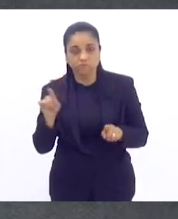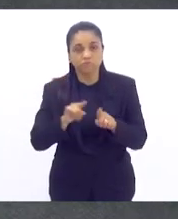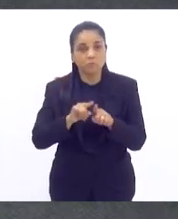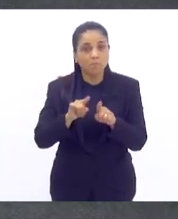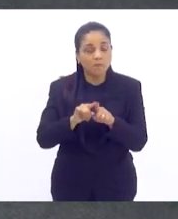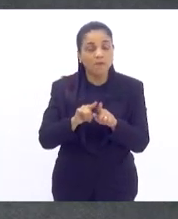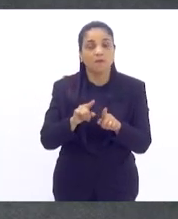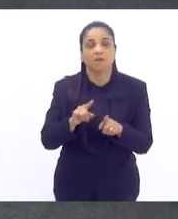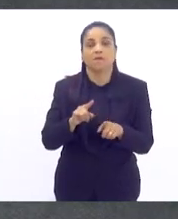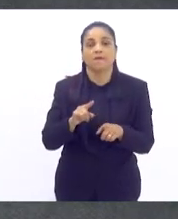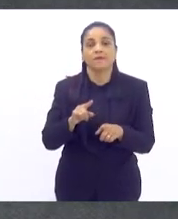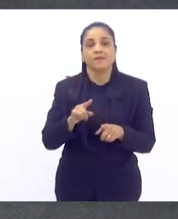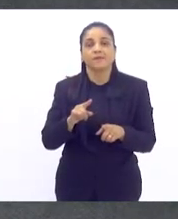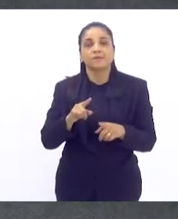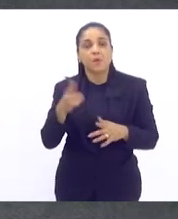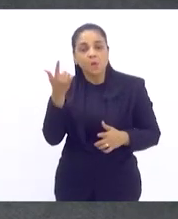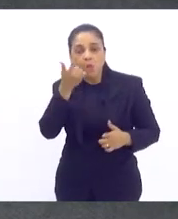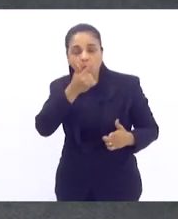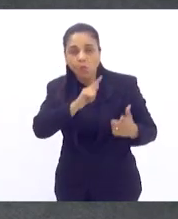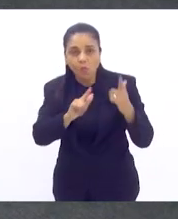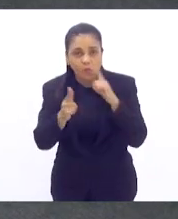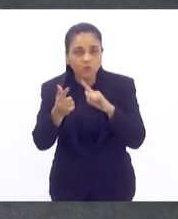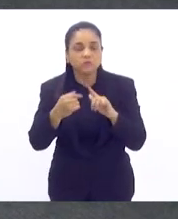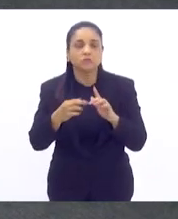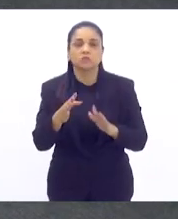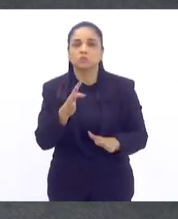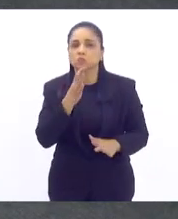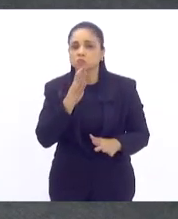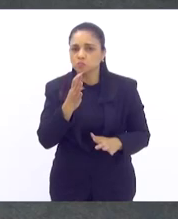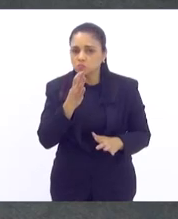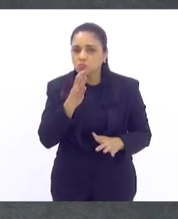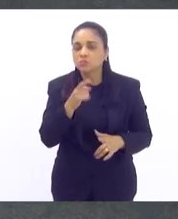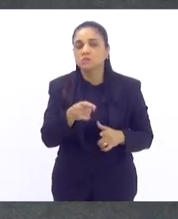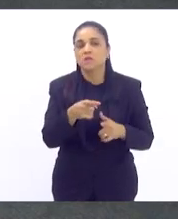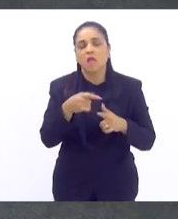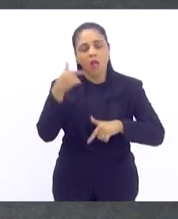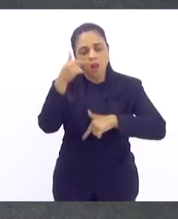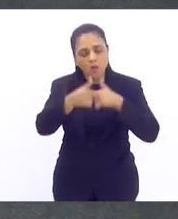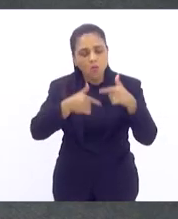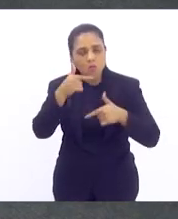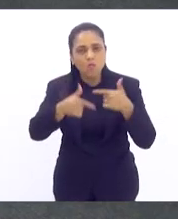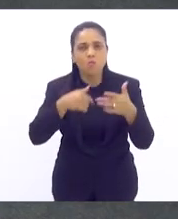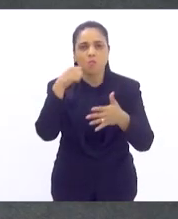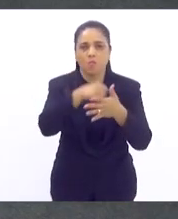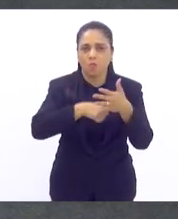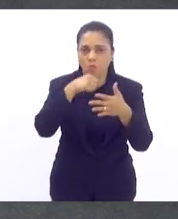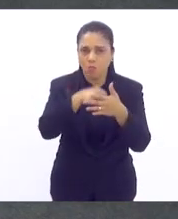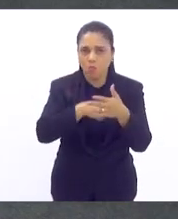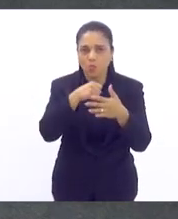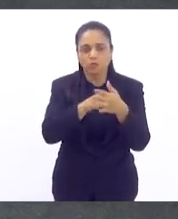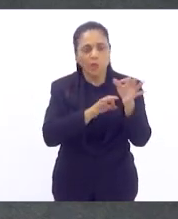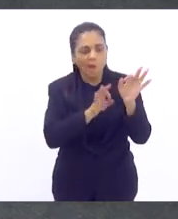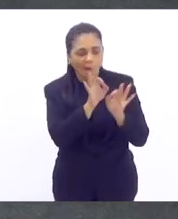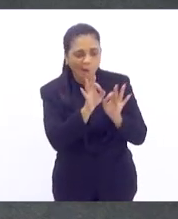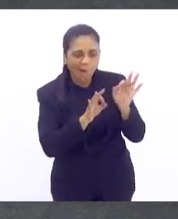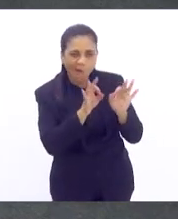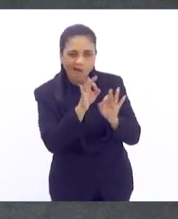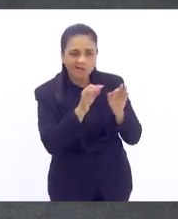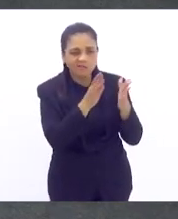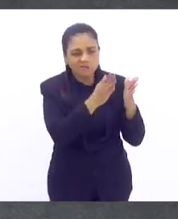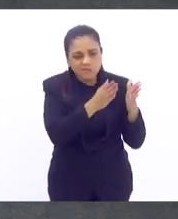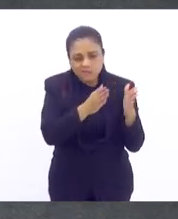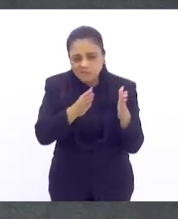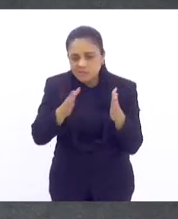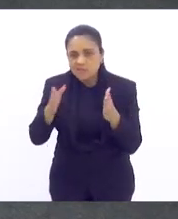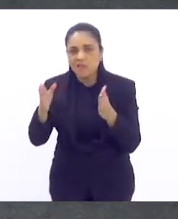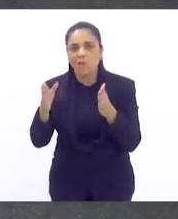sobretudo, uma conquista e um reconhecimento à luta, organização que vocês tiveram todo esse tempo com